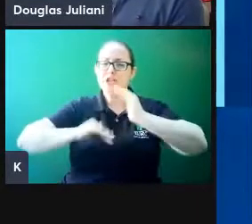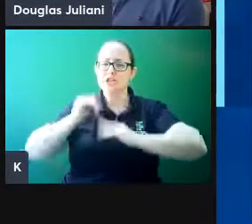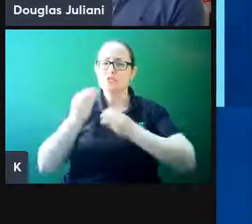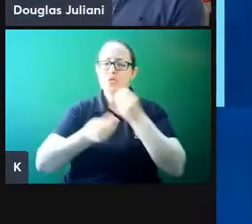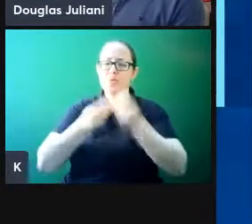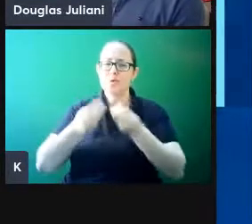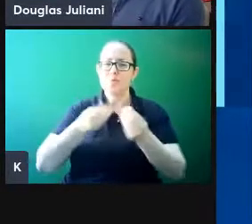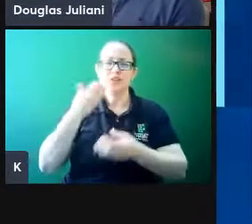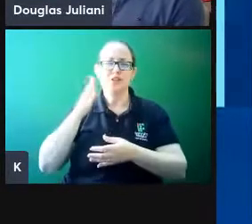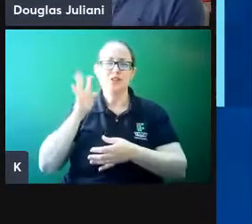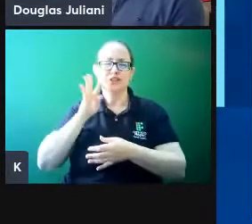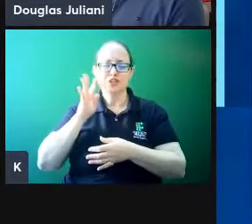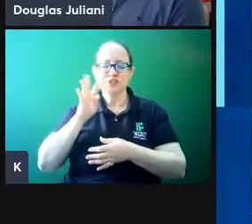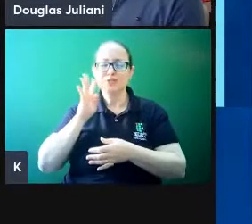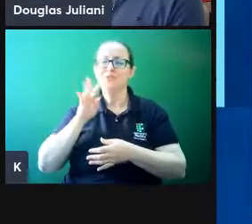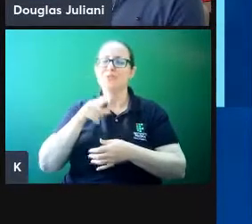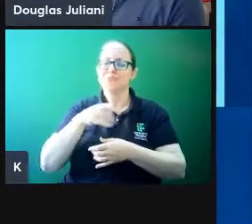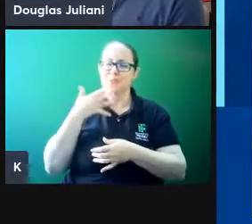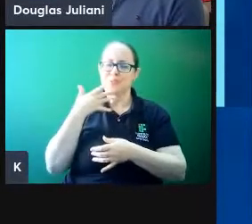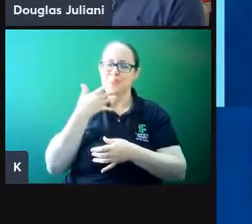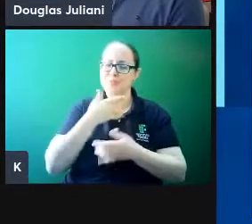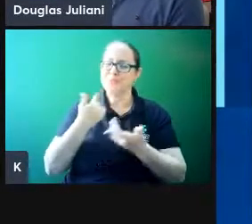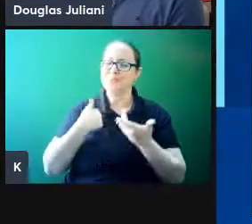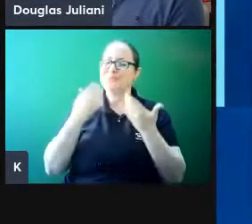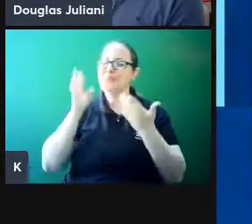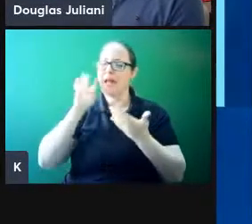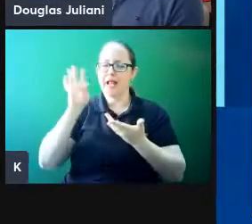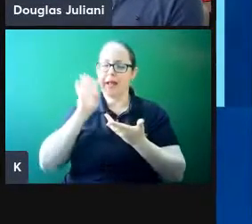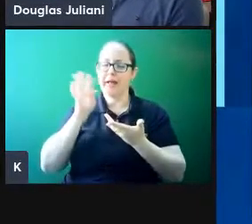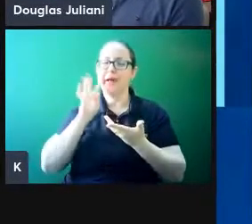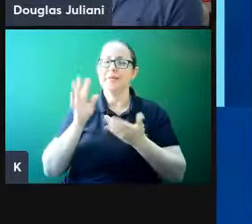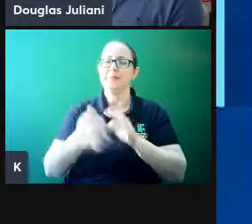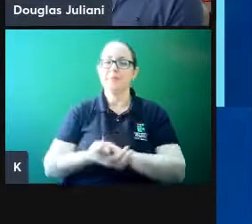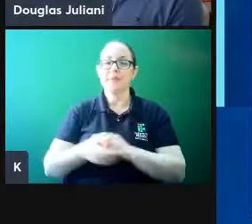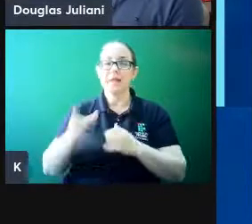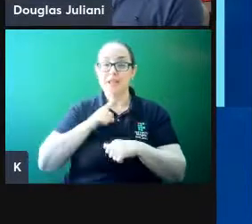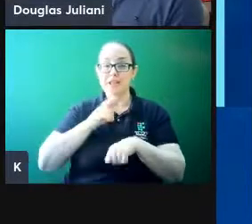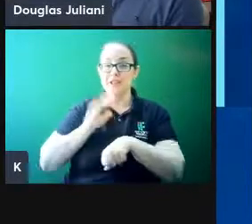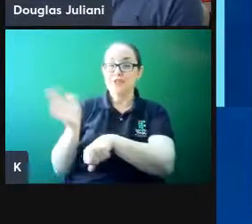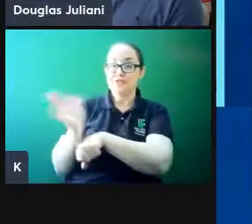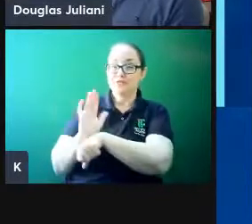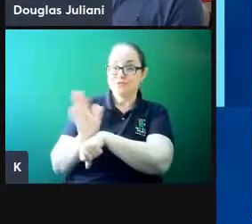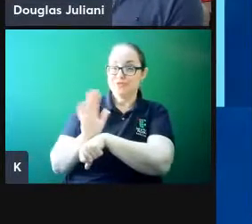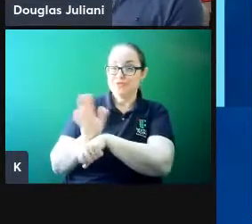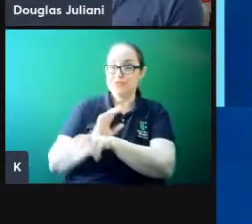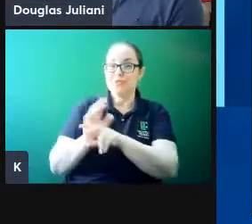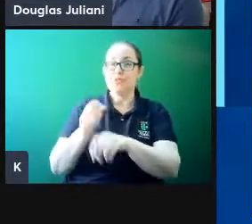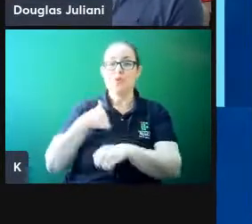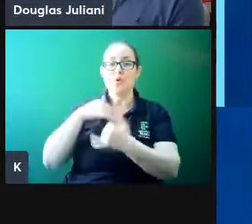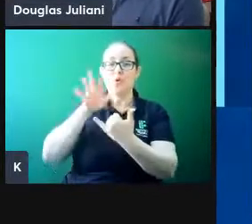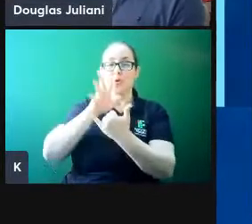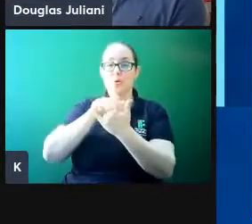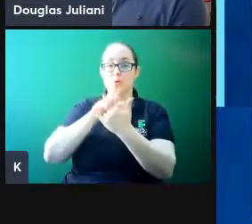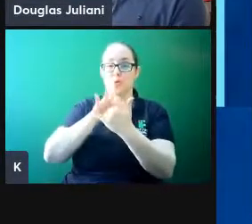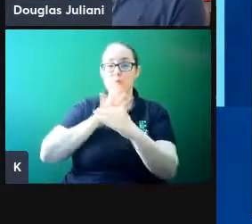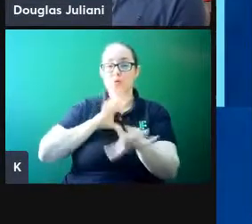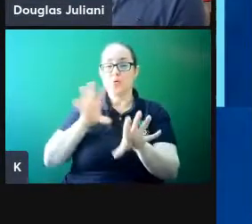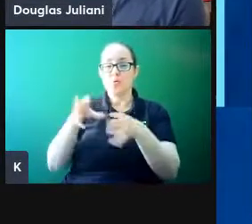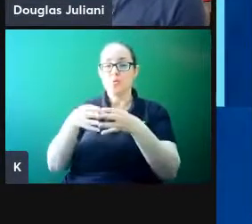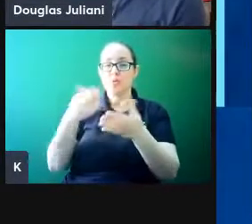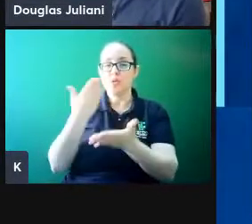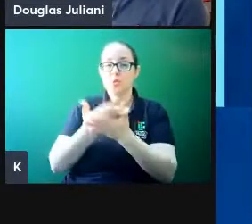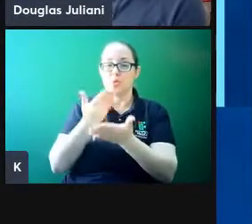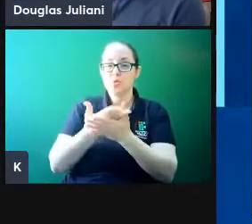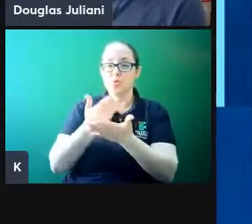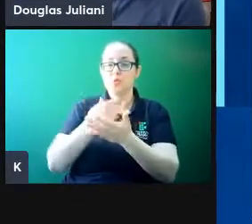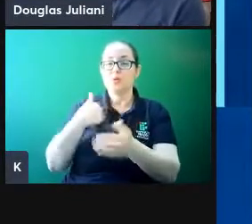gostoso, é o Caminho do Artista, super vendido. A gente tem um vídeo sobre esse livro no YouTube, num grupo de estudos que nós fizemos lá no